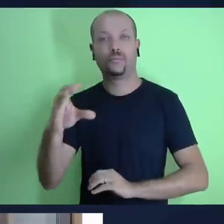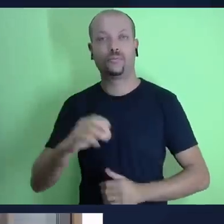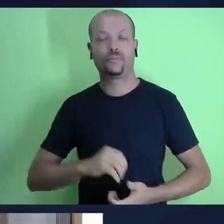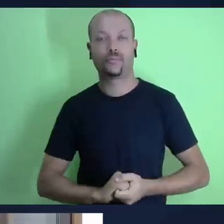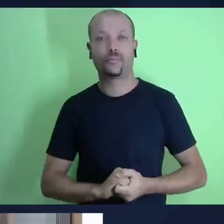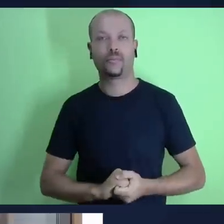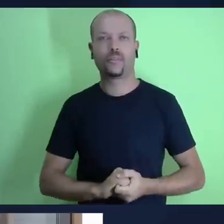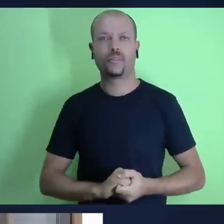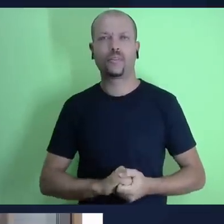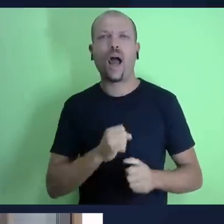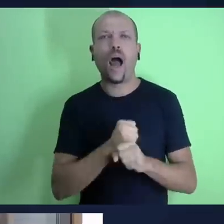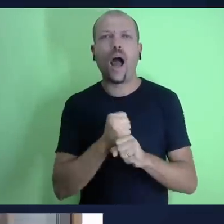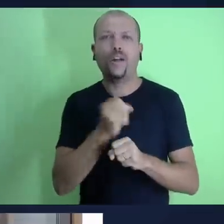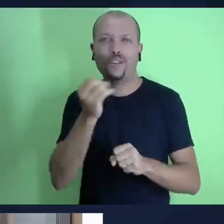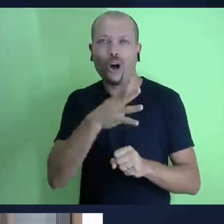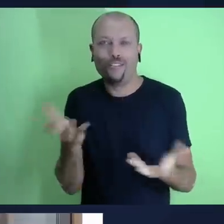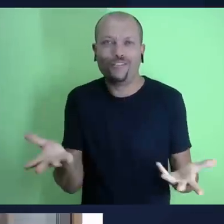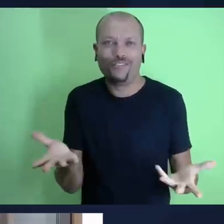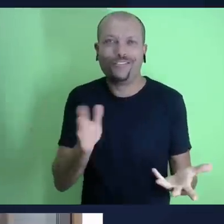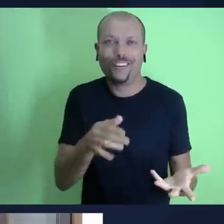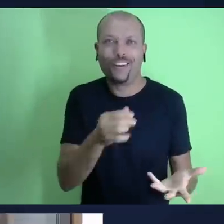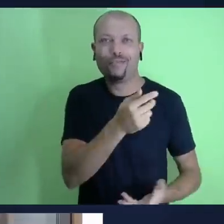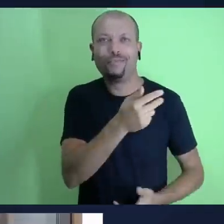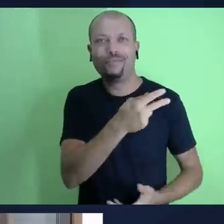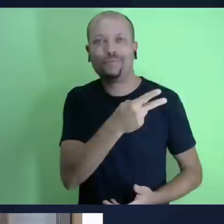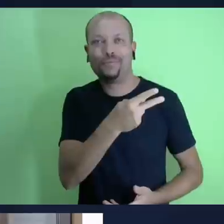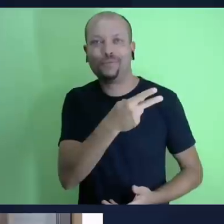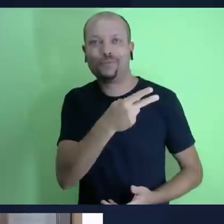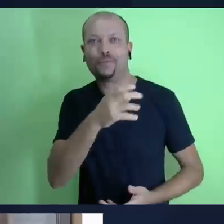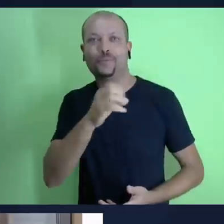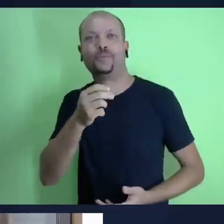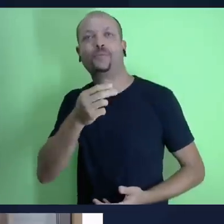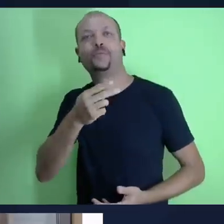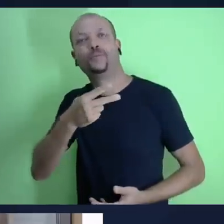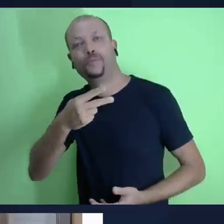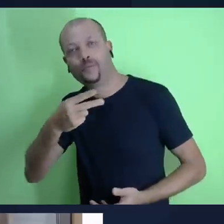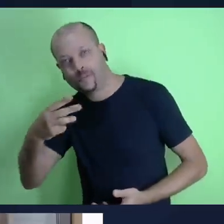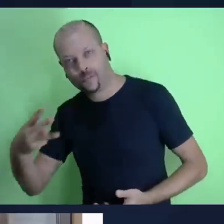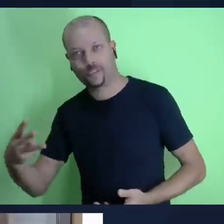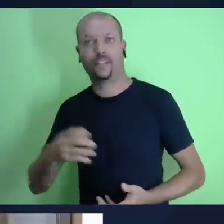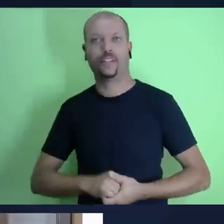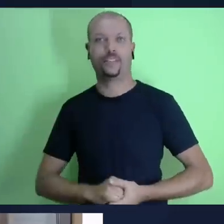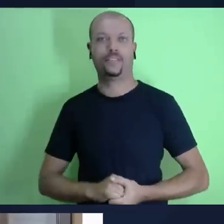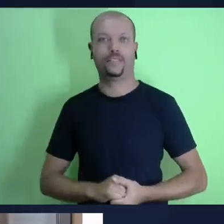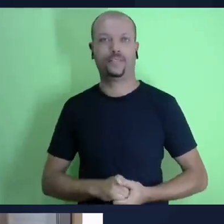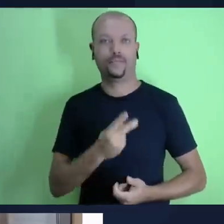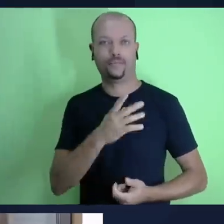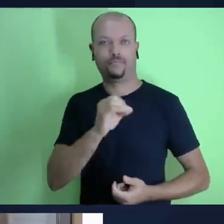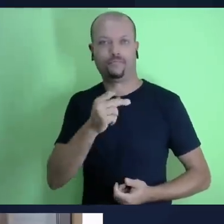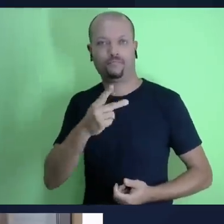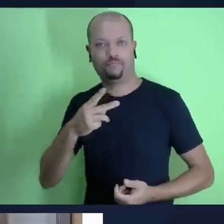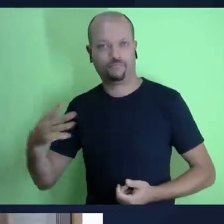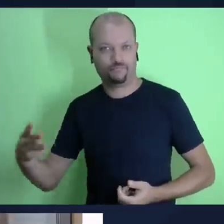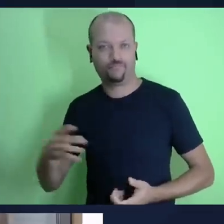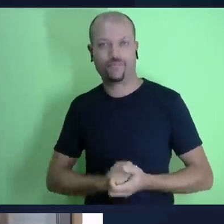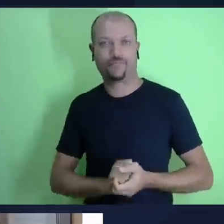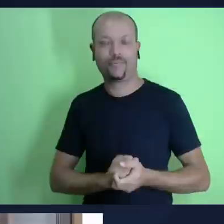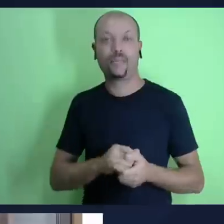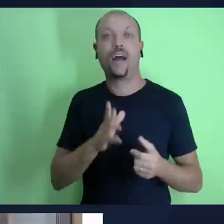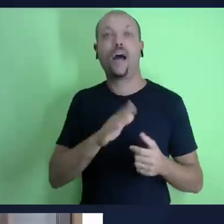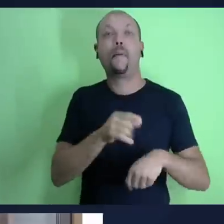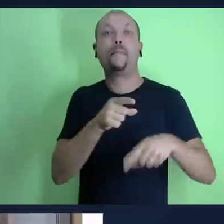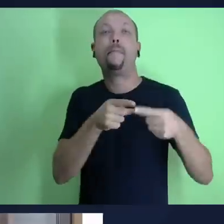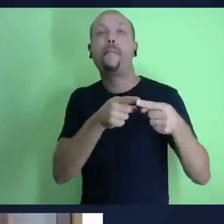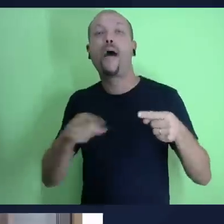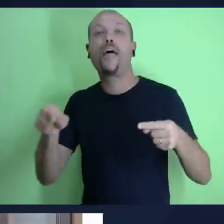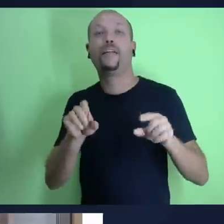Unaspe Engenheiro Coelho agora no novo ano dois mil e vinte e três estamos juntos pra mais uma temporada